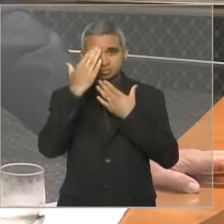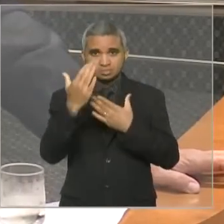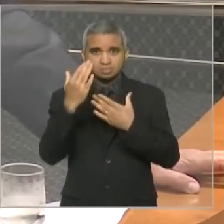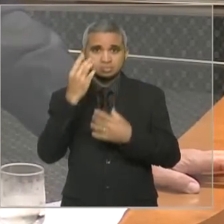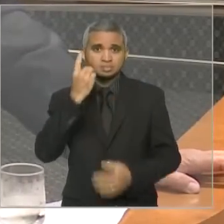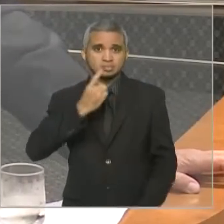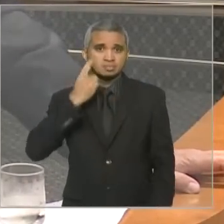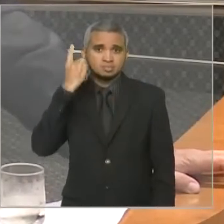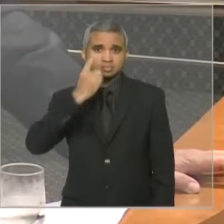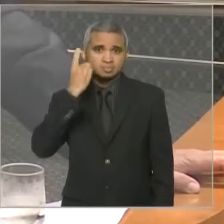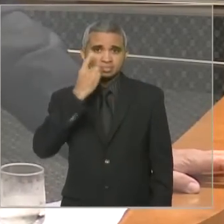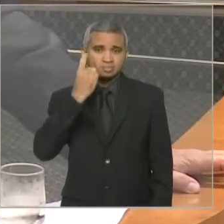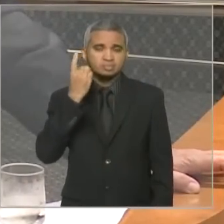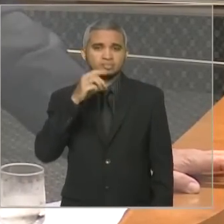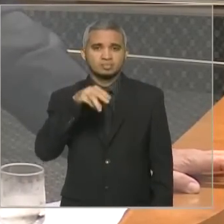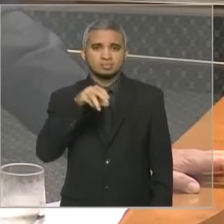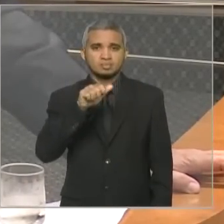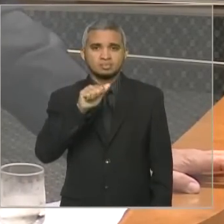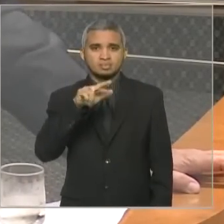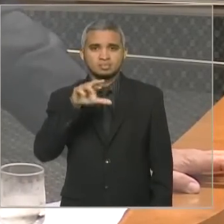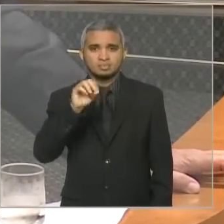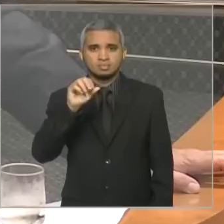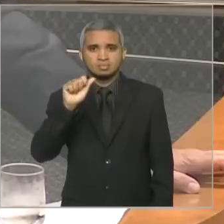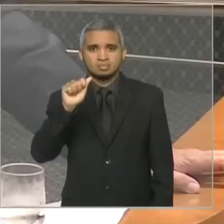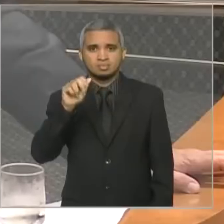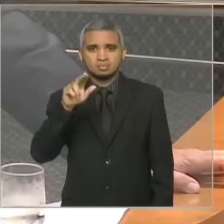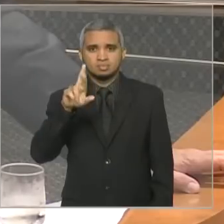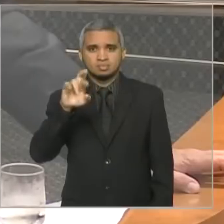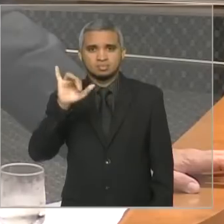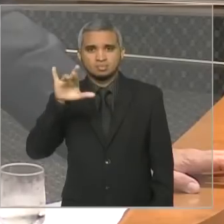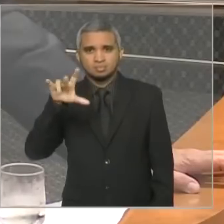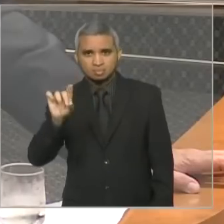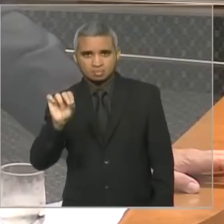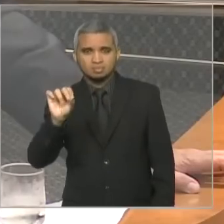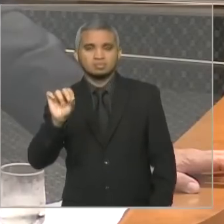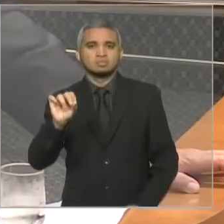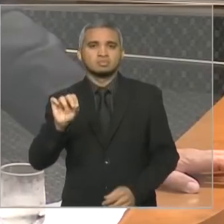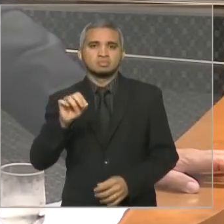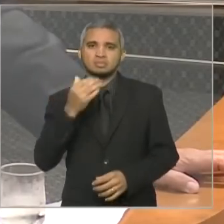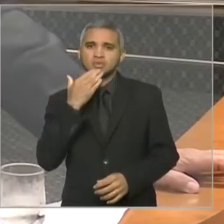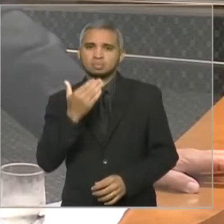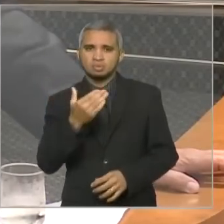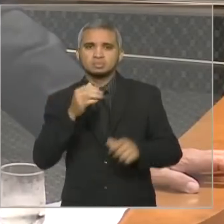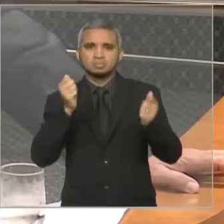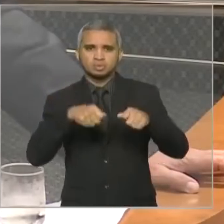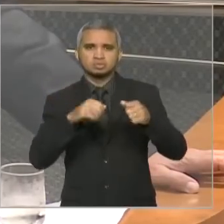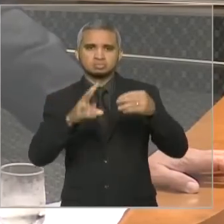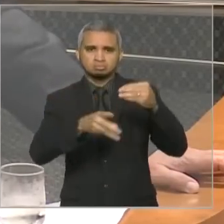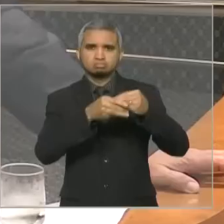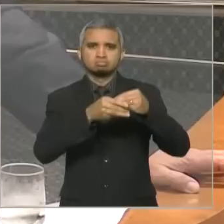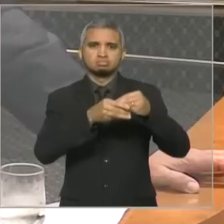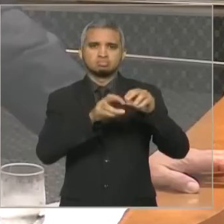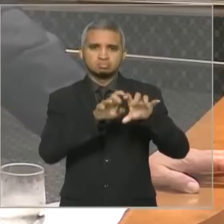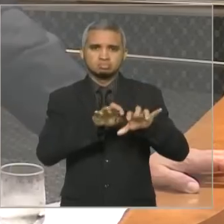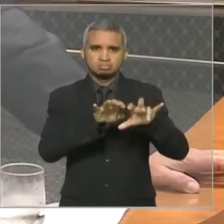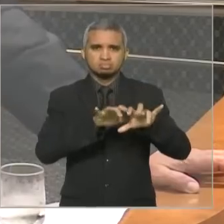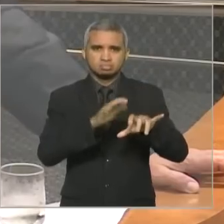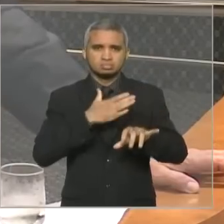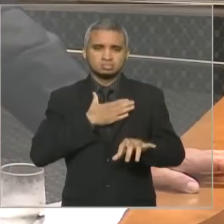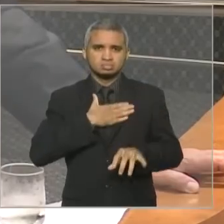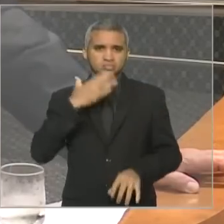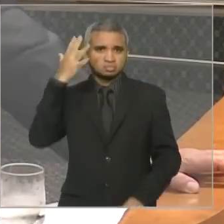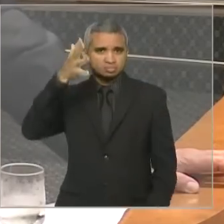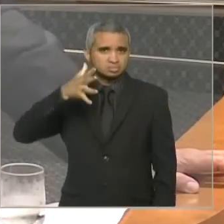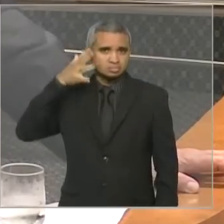pronunciamento as suas observações e eu tenho uma recordação grandiosa quando eu, minha mulher, a Rigo, a esposa